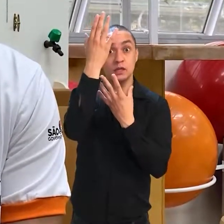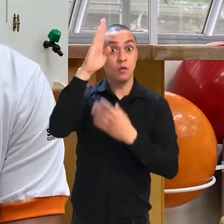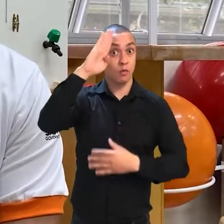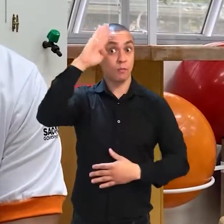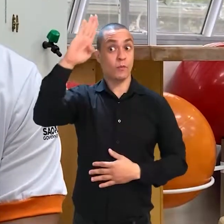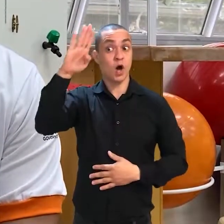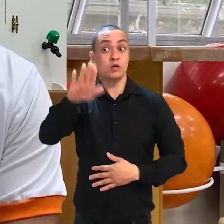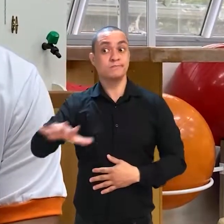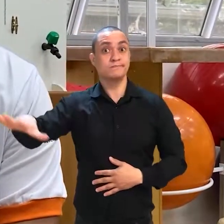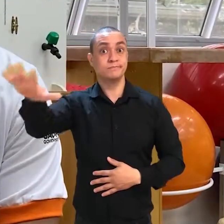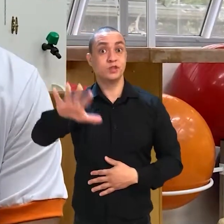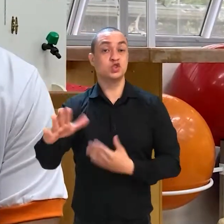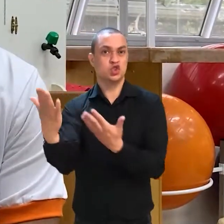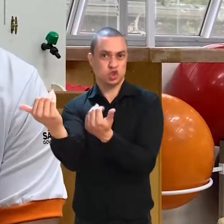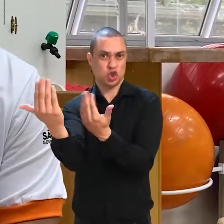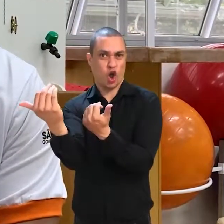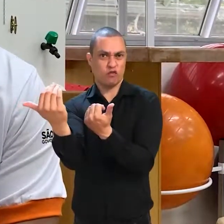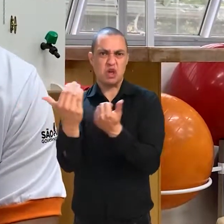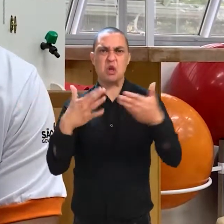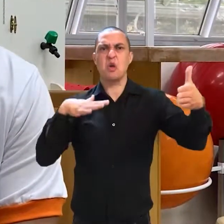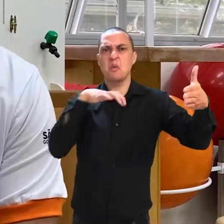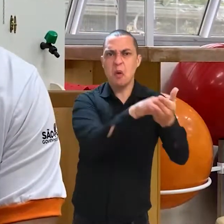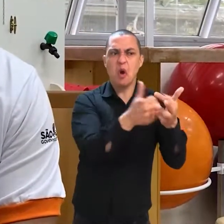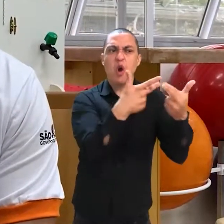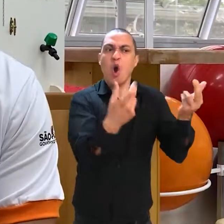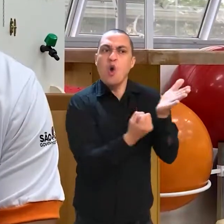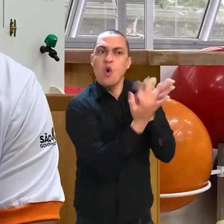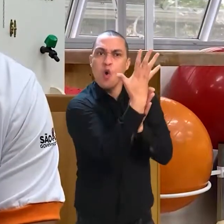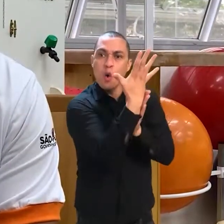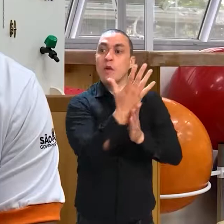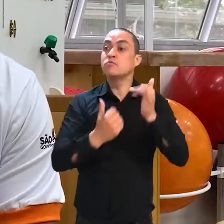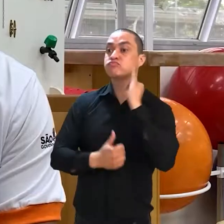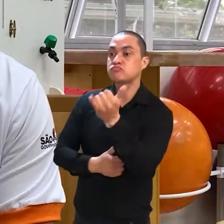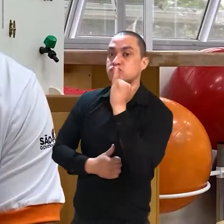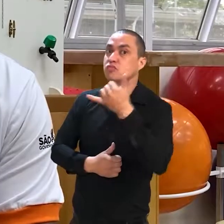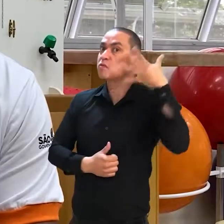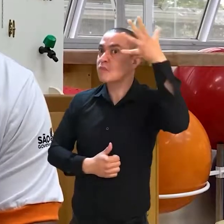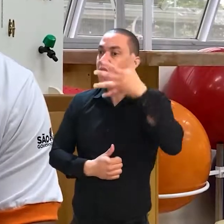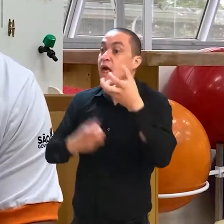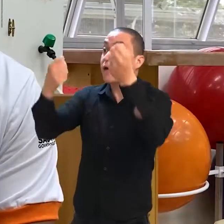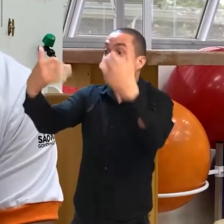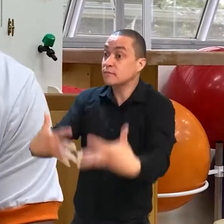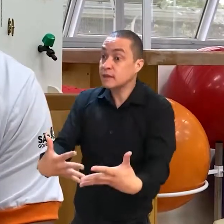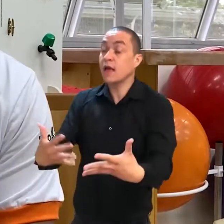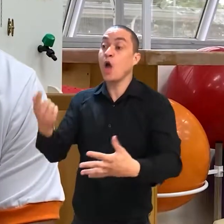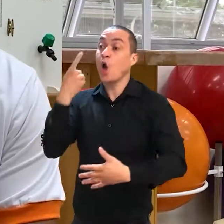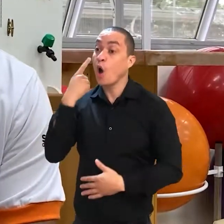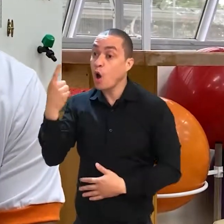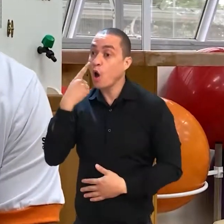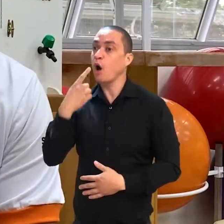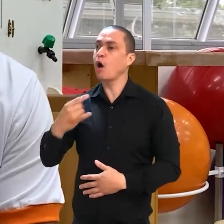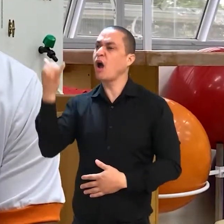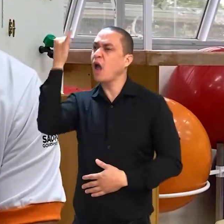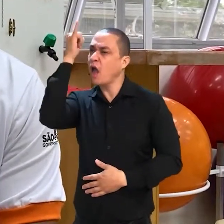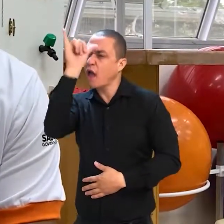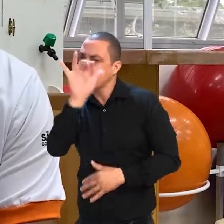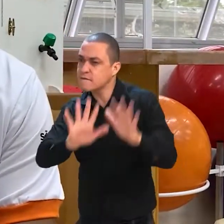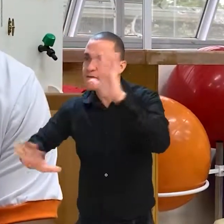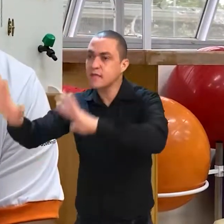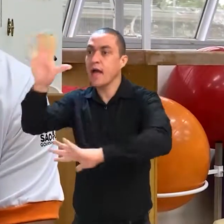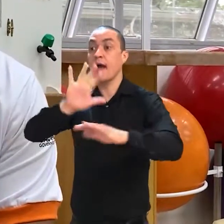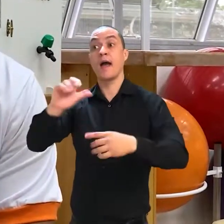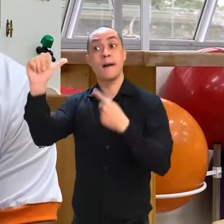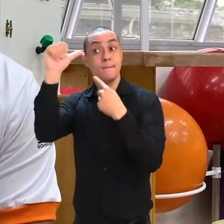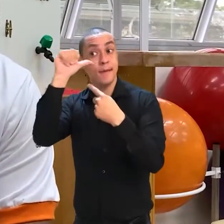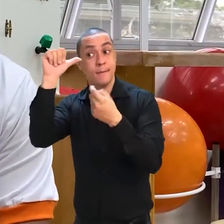a informação e os dados dos acidentes de trânsito aos jovens, aos adolescentes, falando sobre a